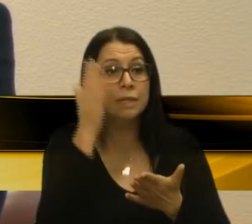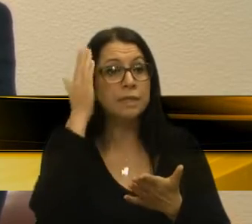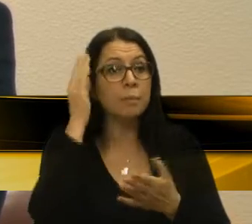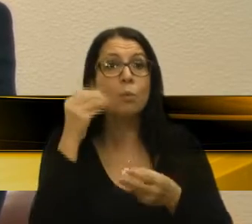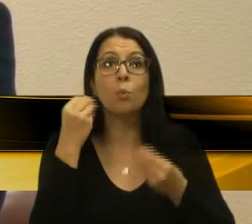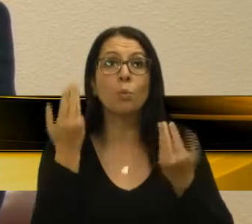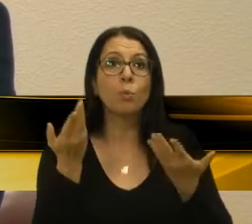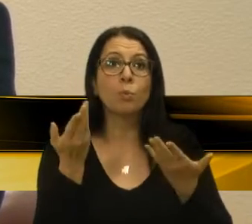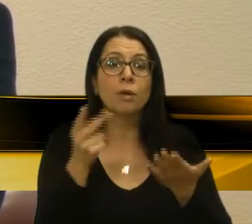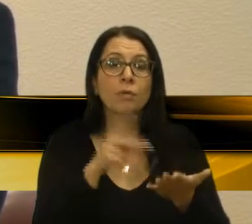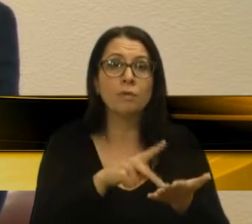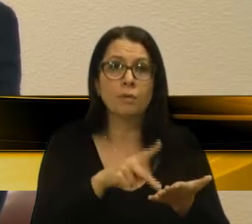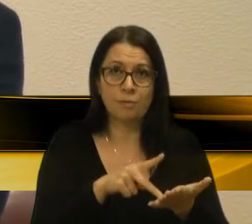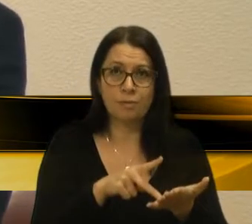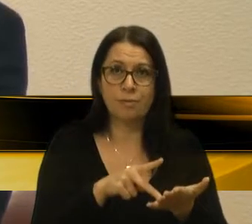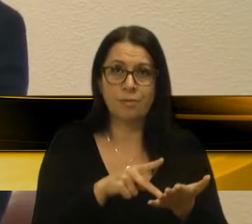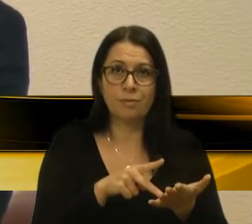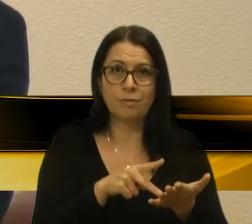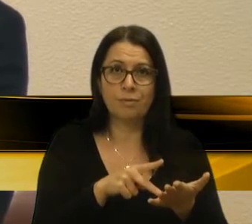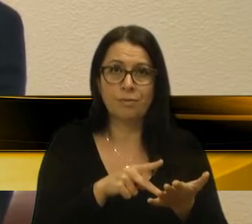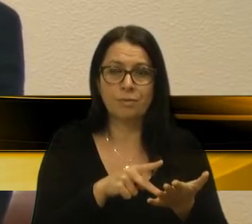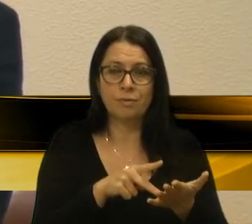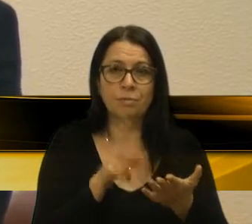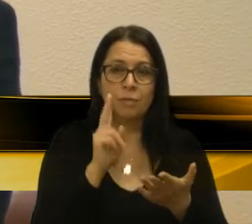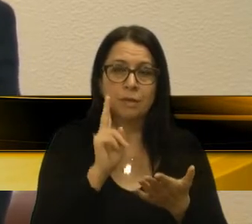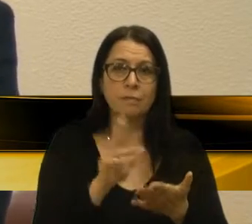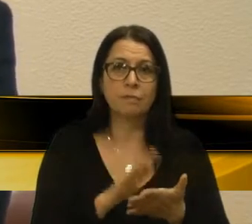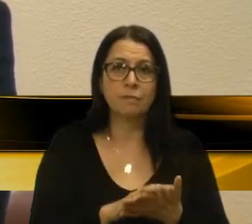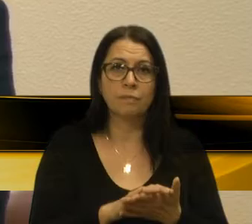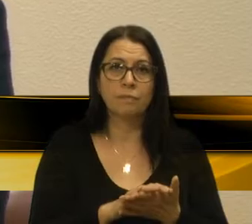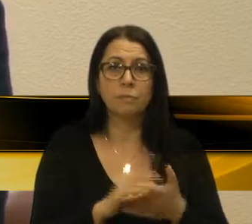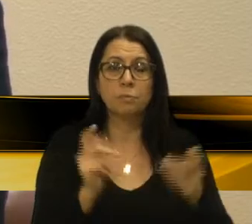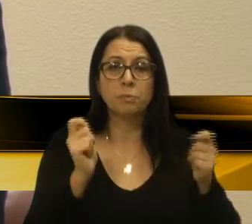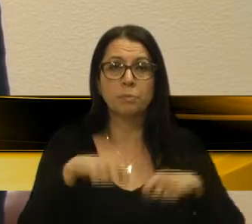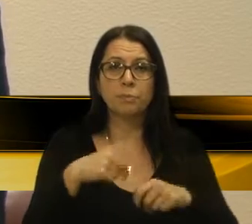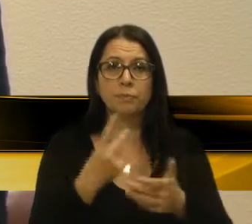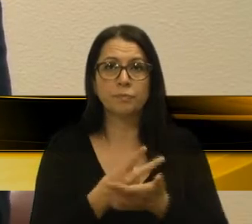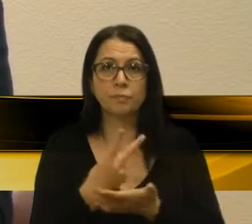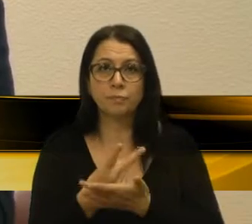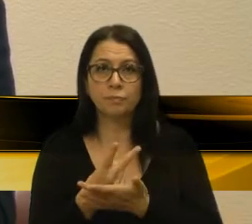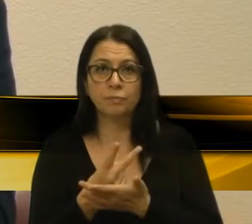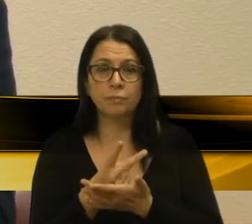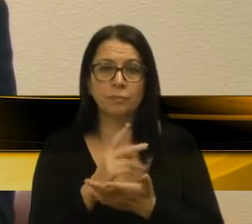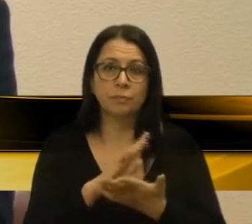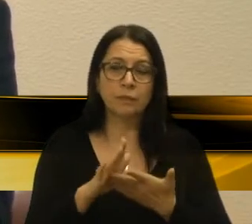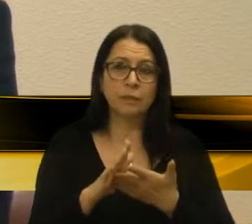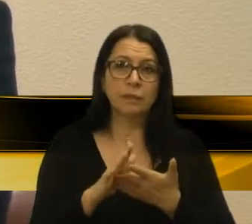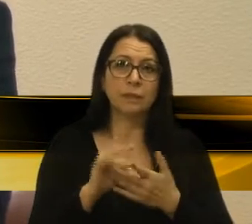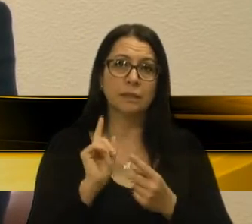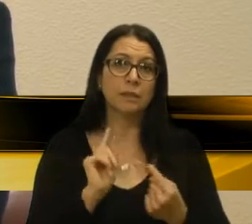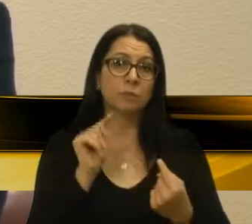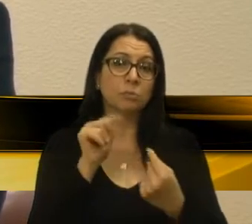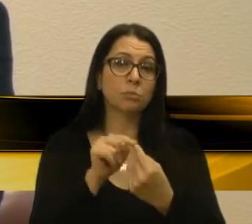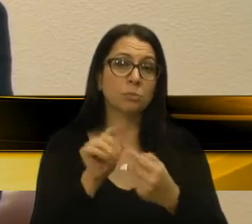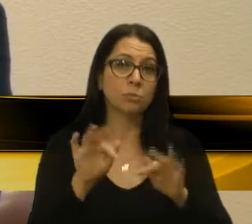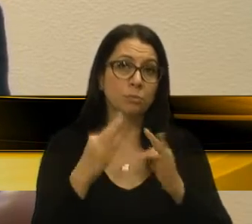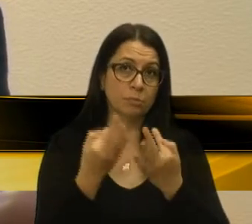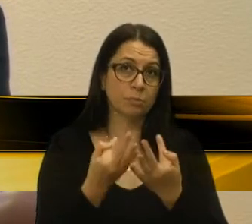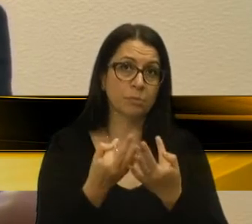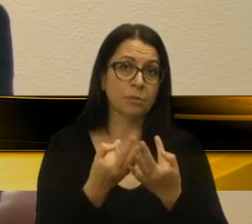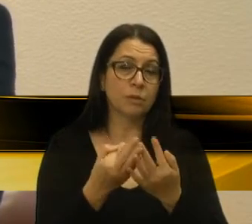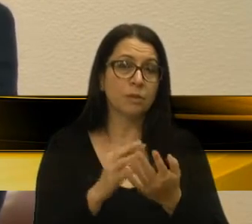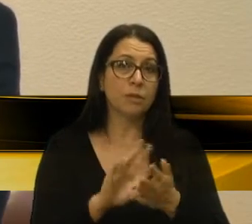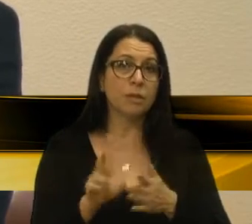a verdade e até para corrigir possíveis erros, essa é a intenção da família nos